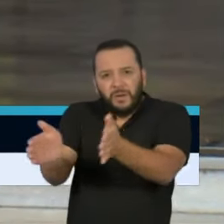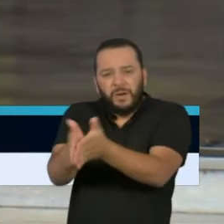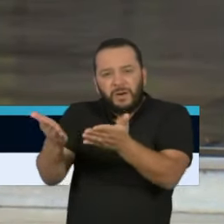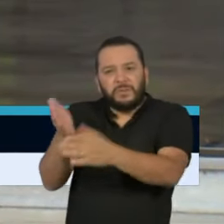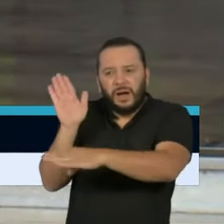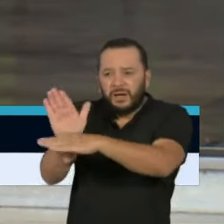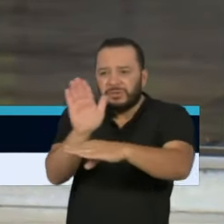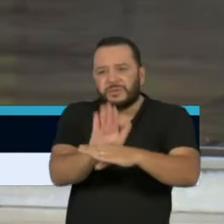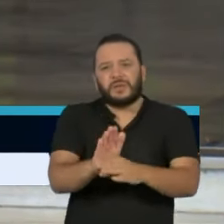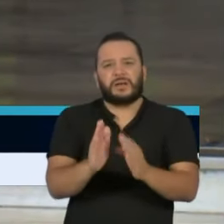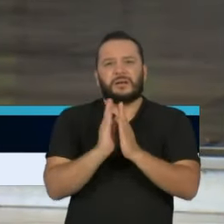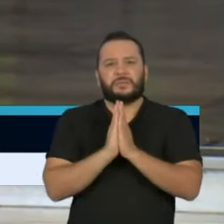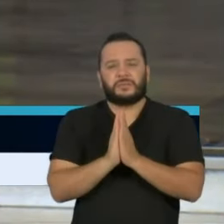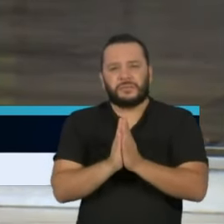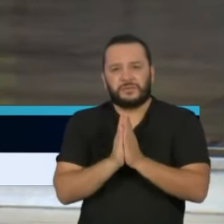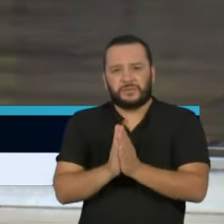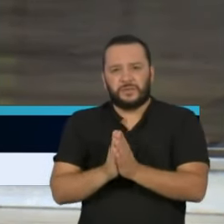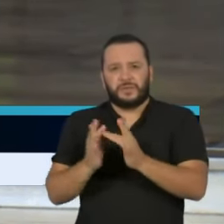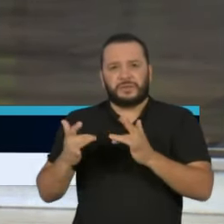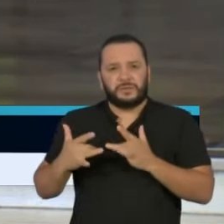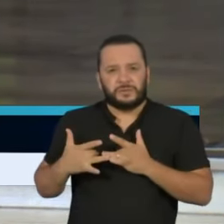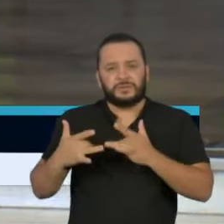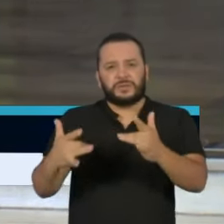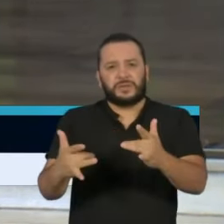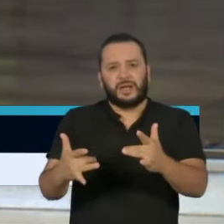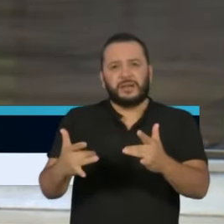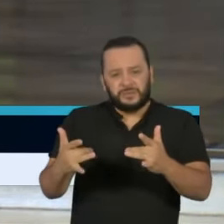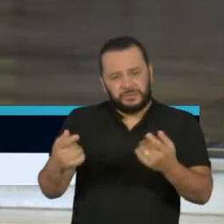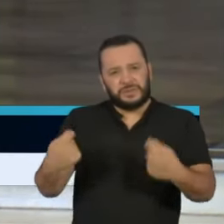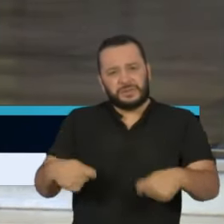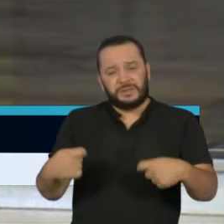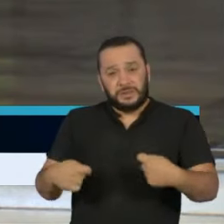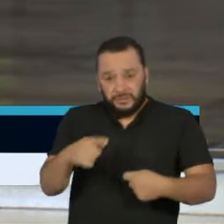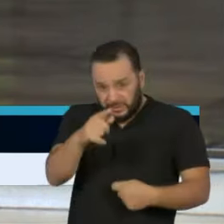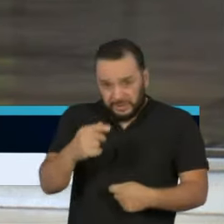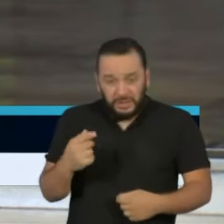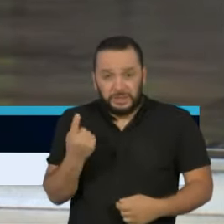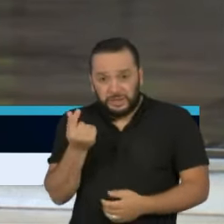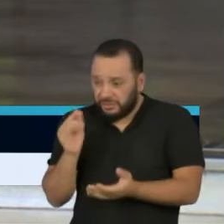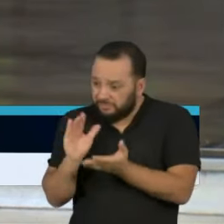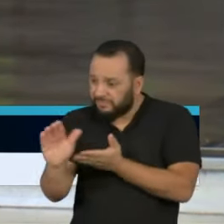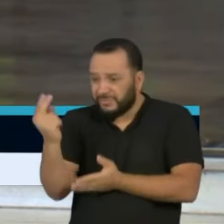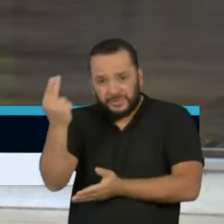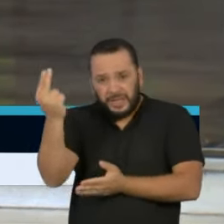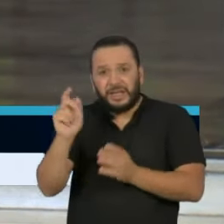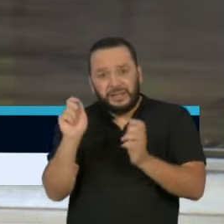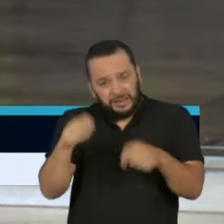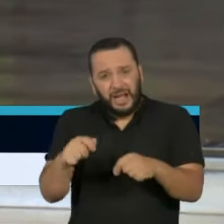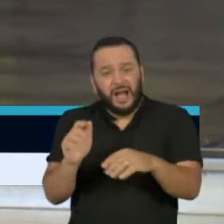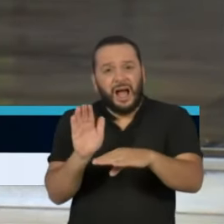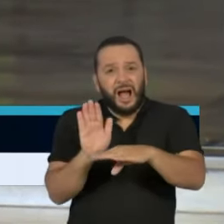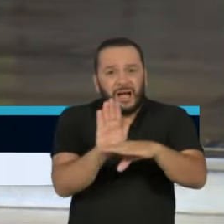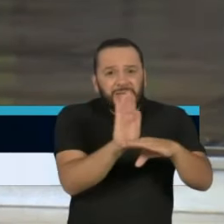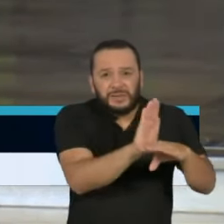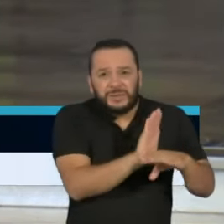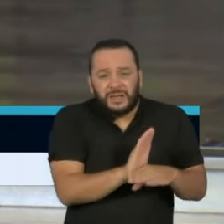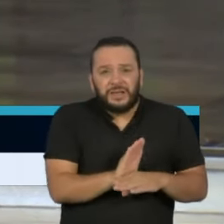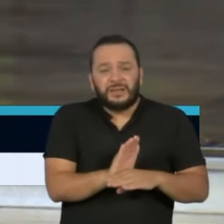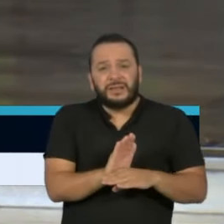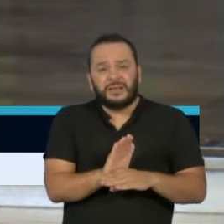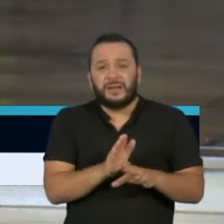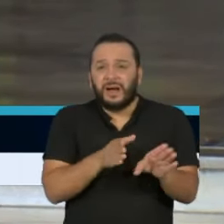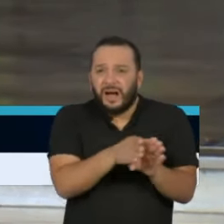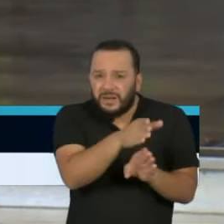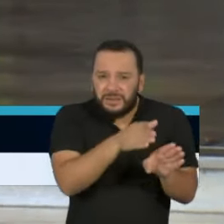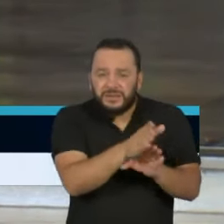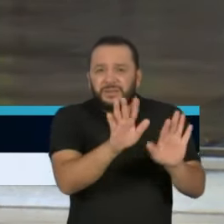Sejam solidários com a vida. Se você não puder doar, faça o seu gesto de solidariedade. Recomende aos